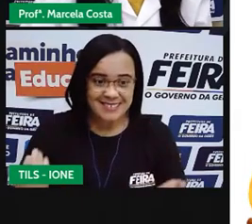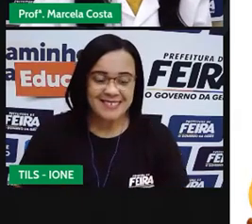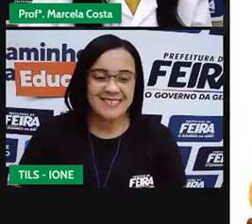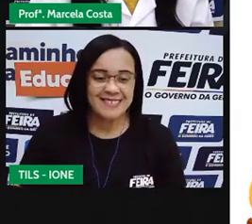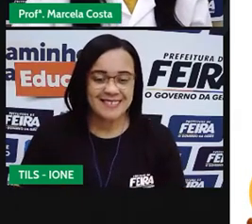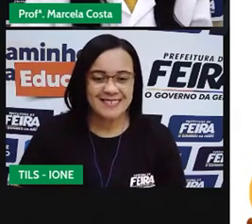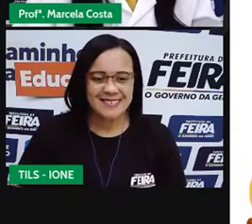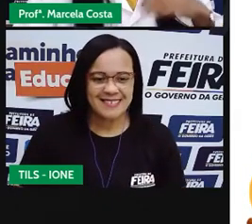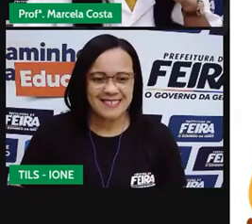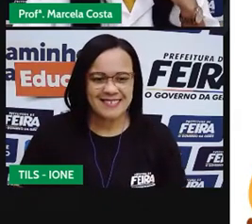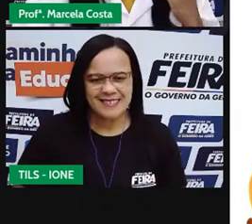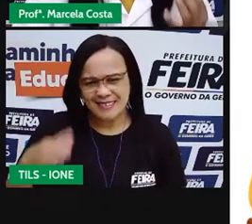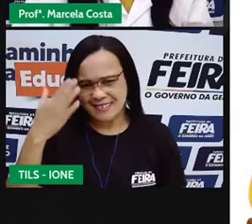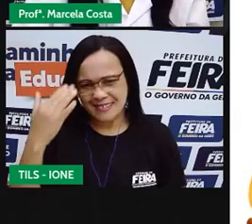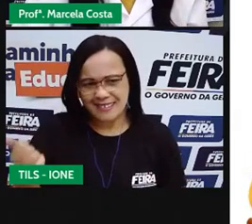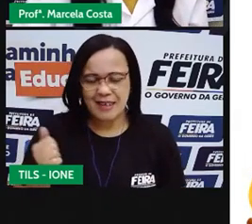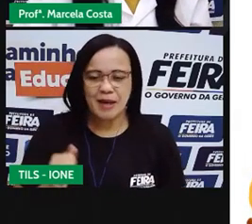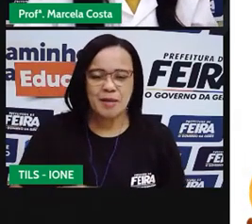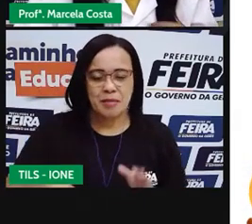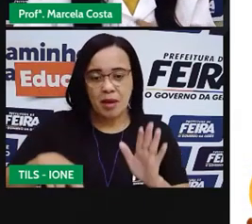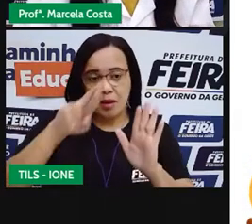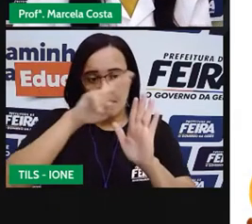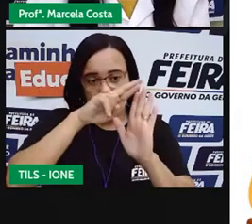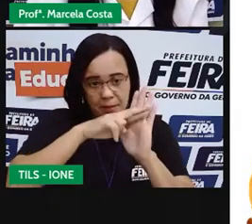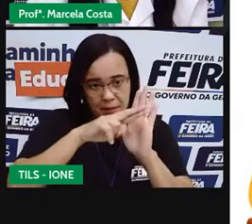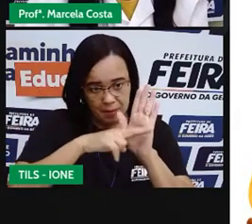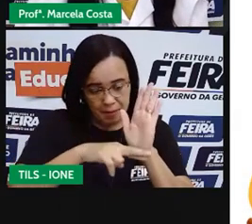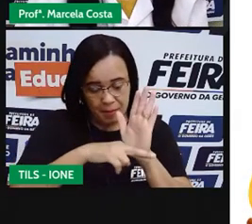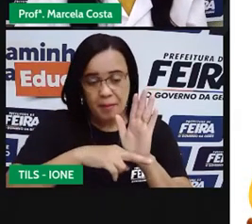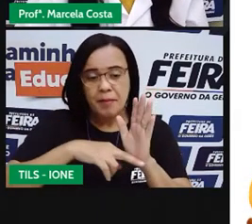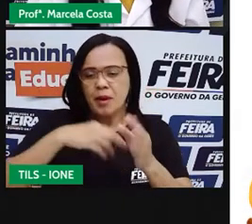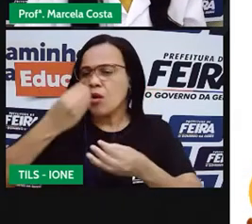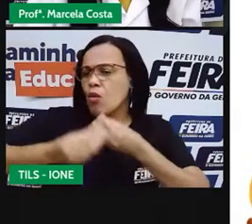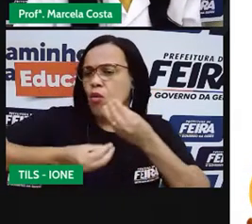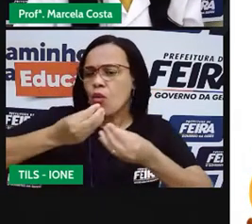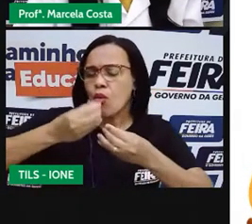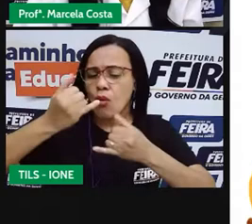Sabe as regras e como brincar?